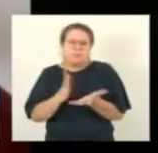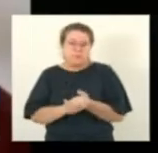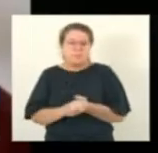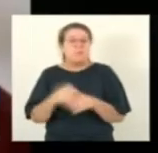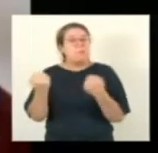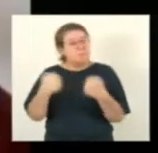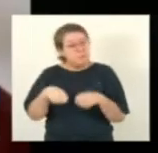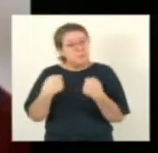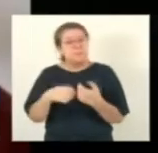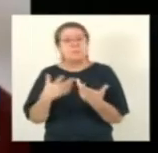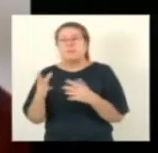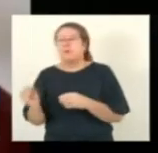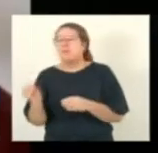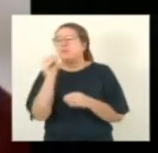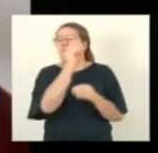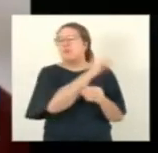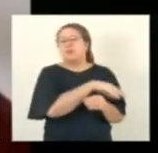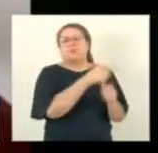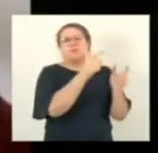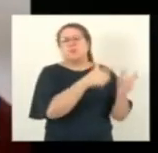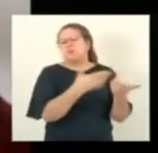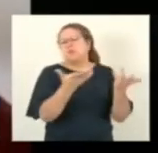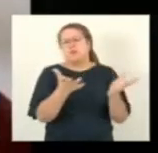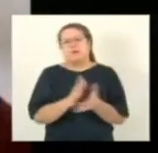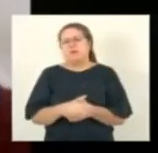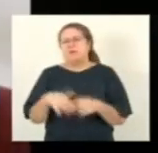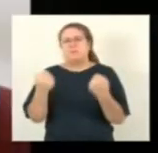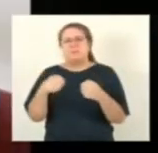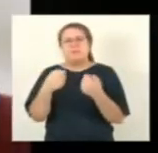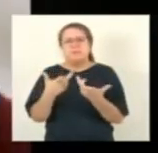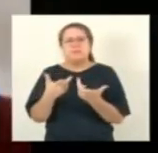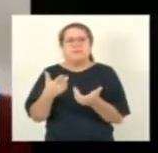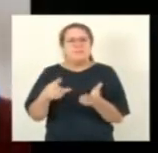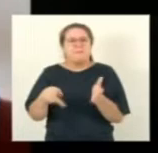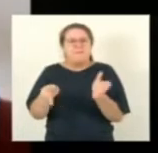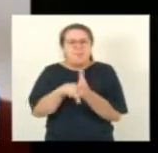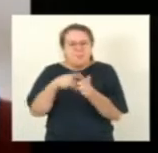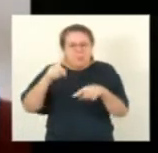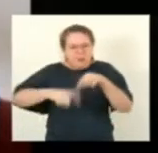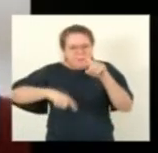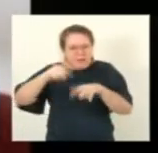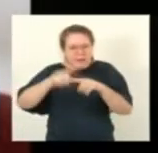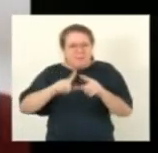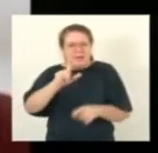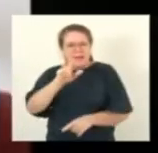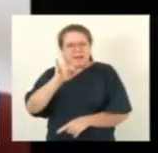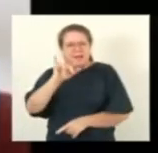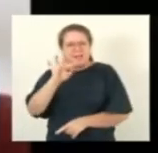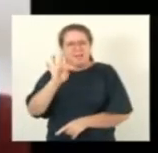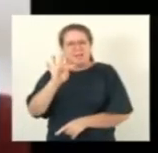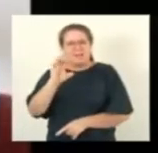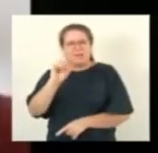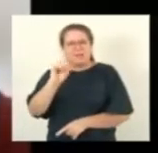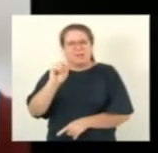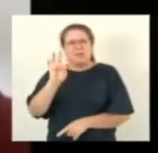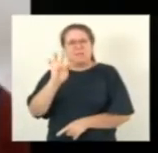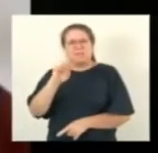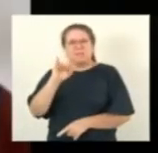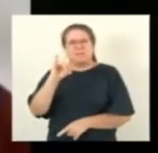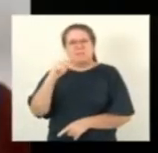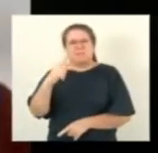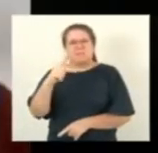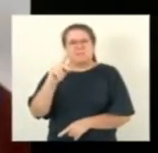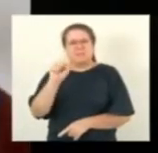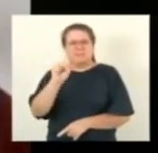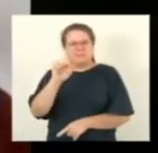da deputada Federal Norma, ele precisa ser credenciado com urgência. fica aqui o nosso apelo, a nossa